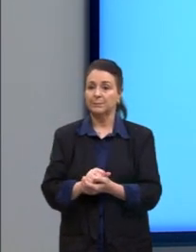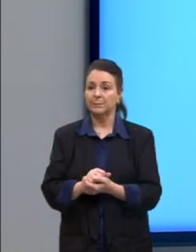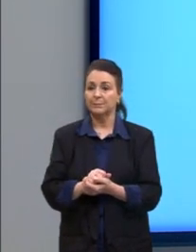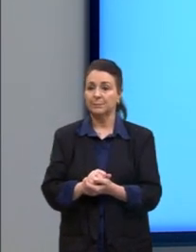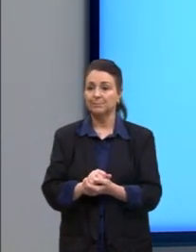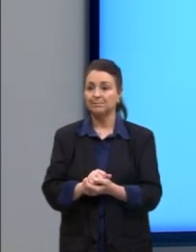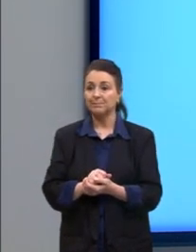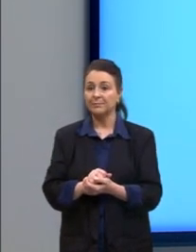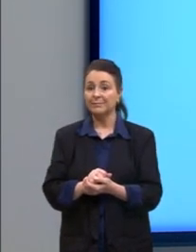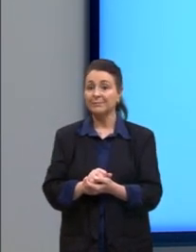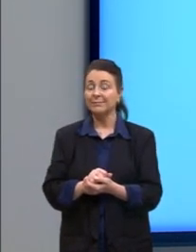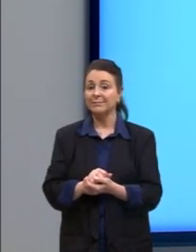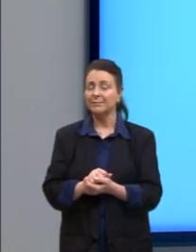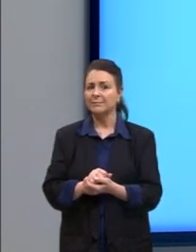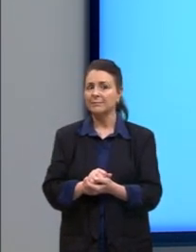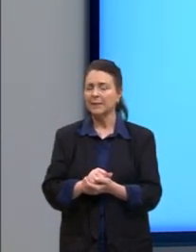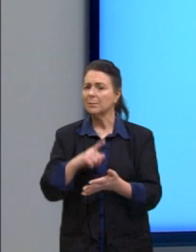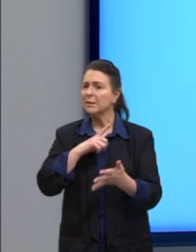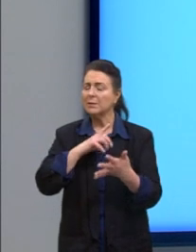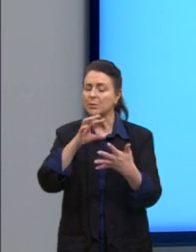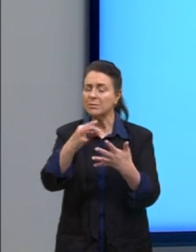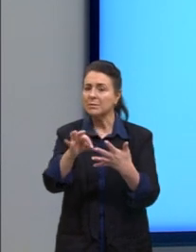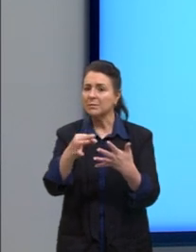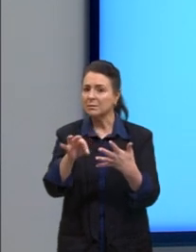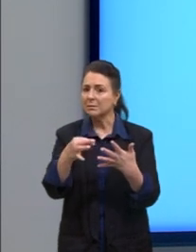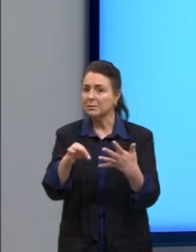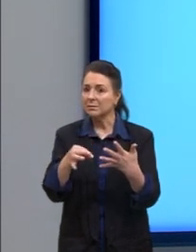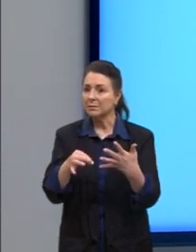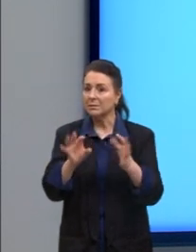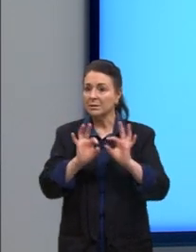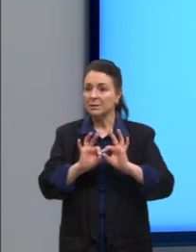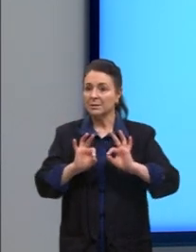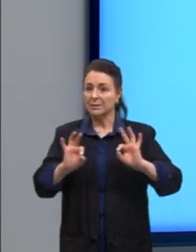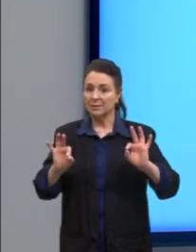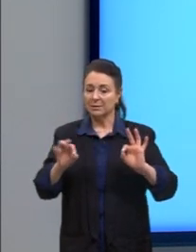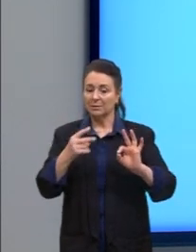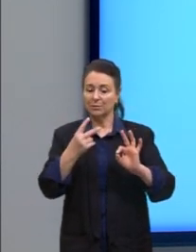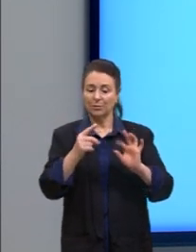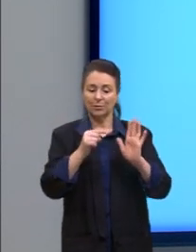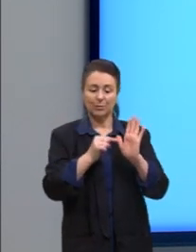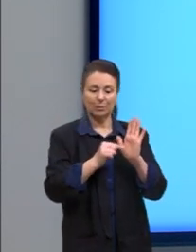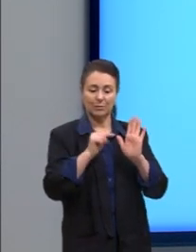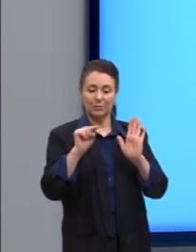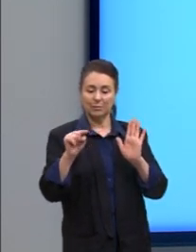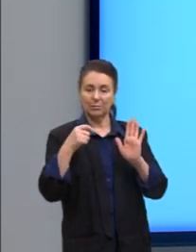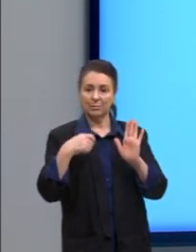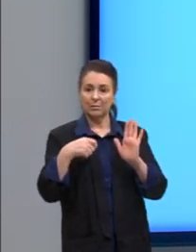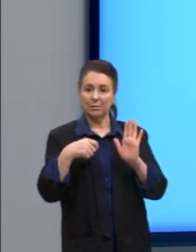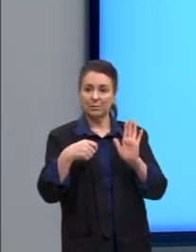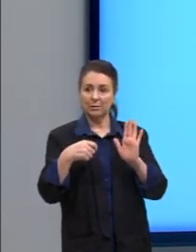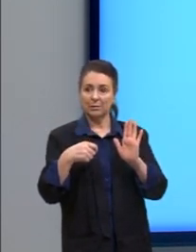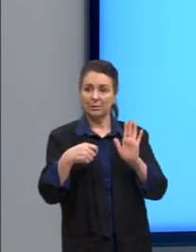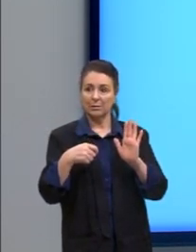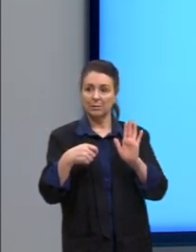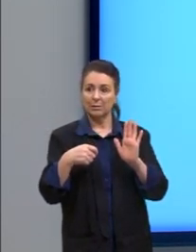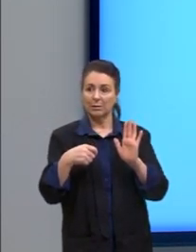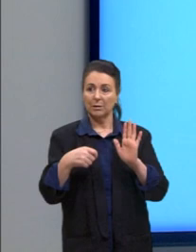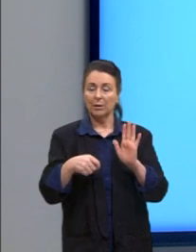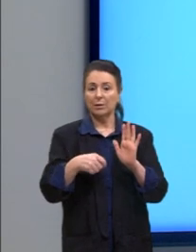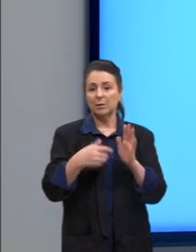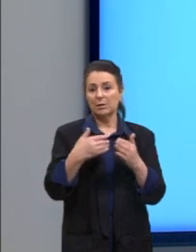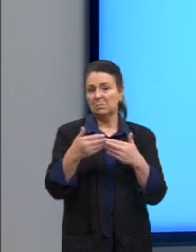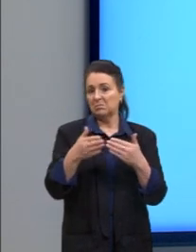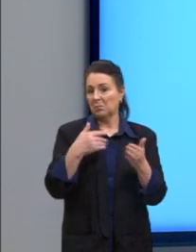Só que daí tem um detalhe, né? A gente viu que a distância entre dois pontos eu preciso desse ponto qualquer